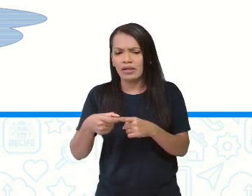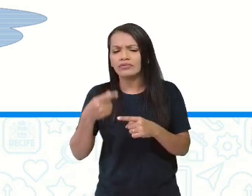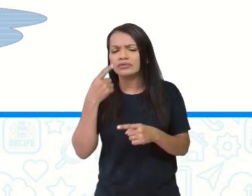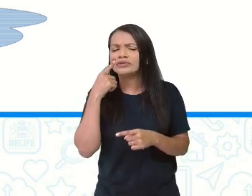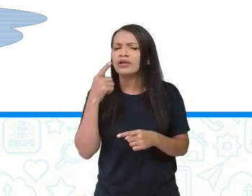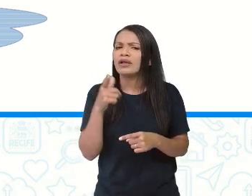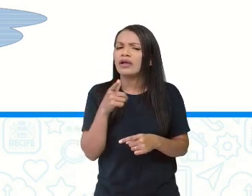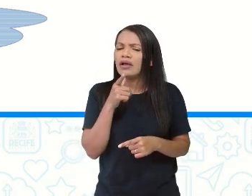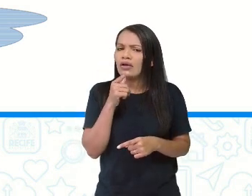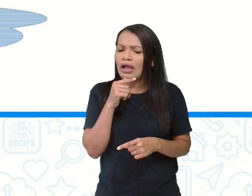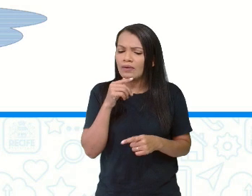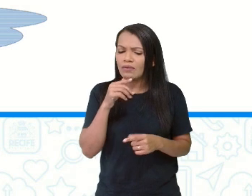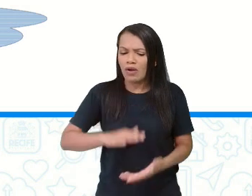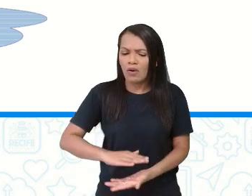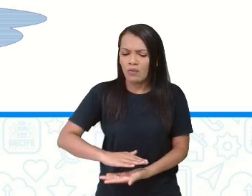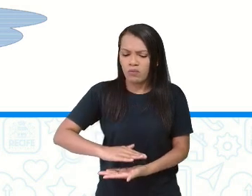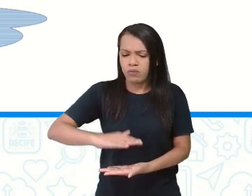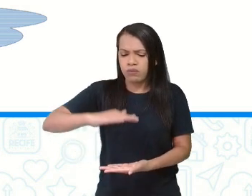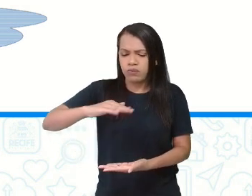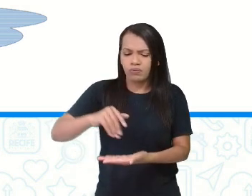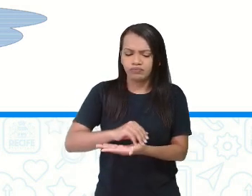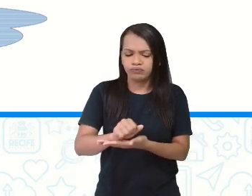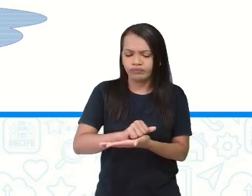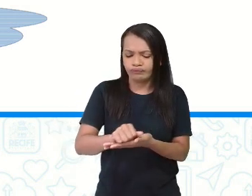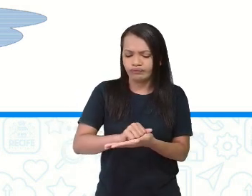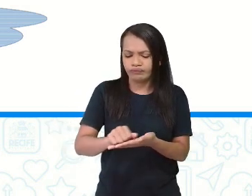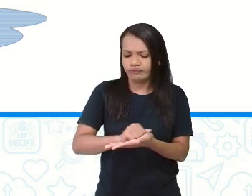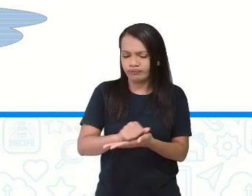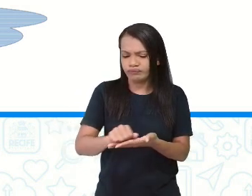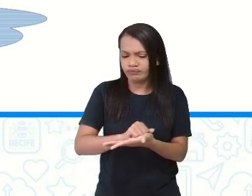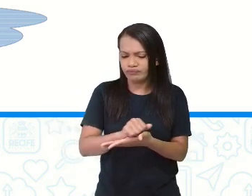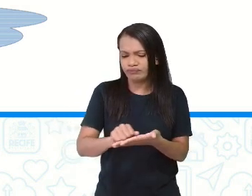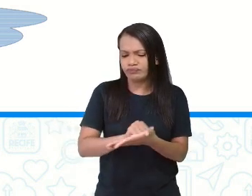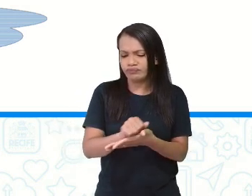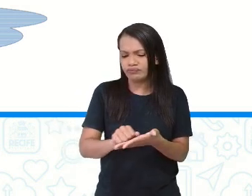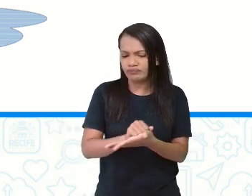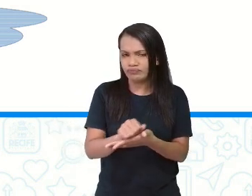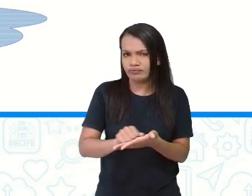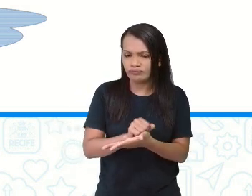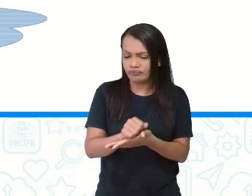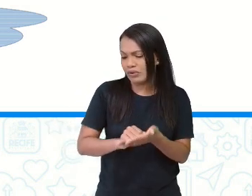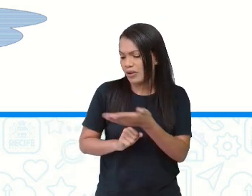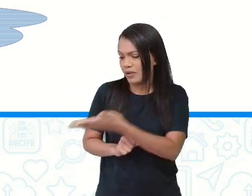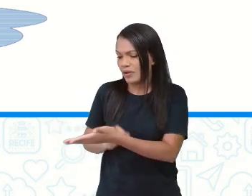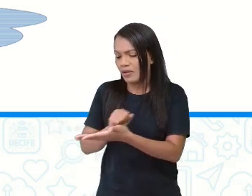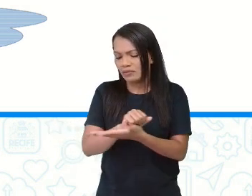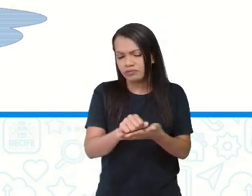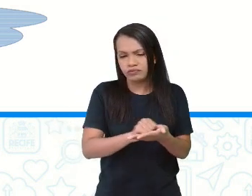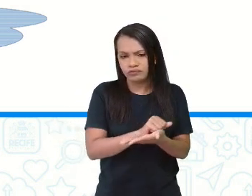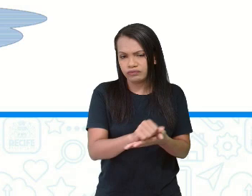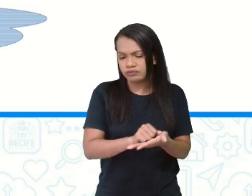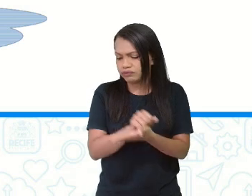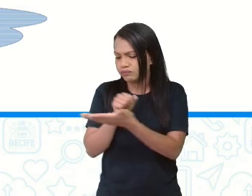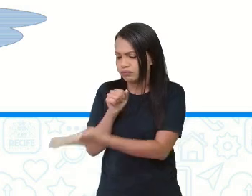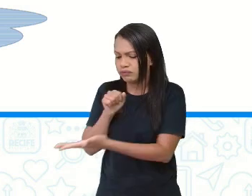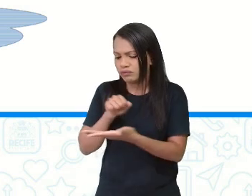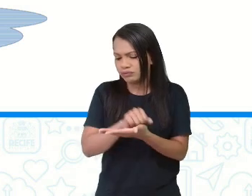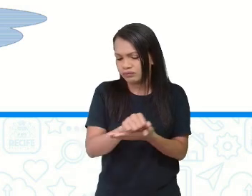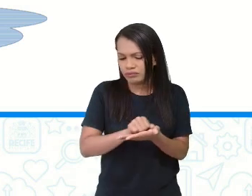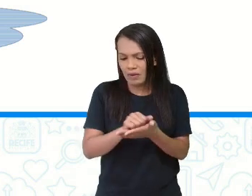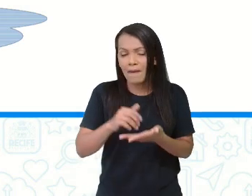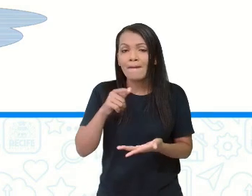10 litros de água por dia. E essa é uma ação sustentável, sim, tá? E de